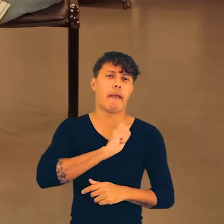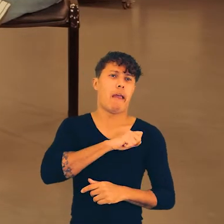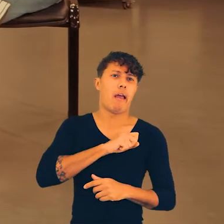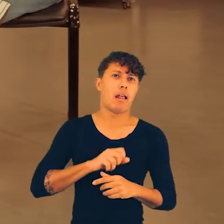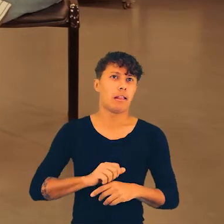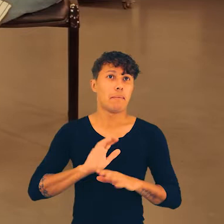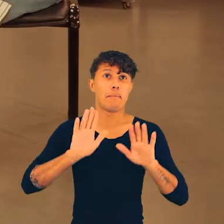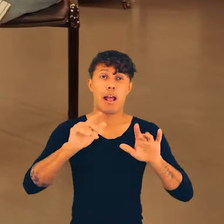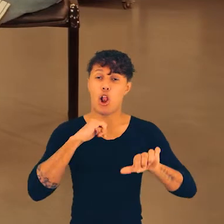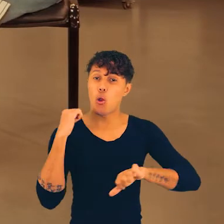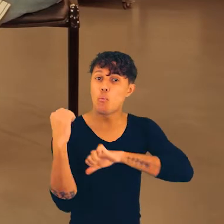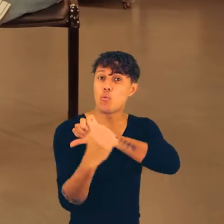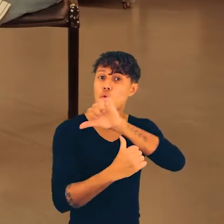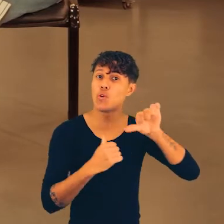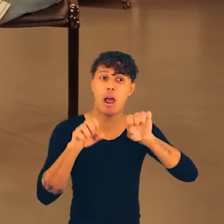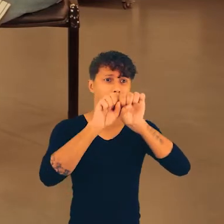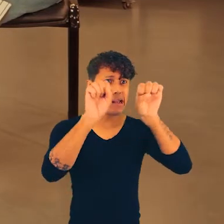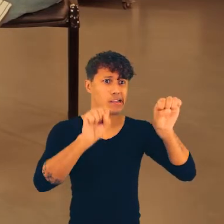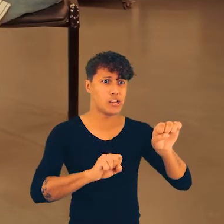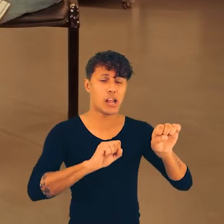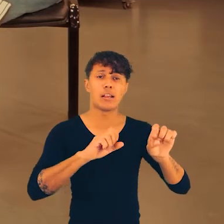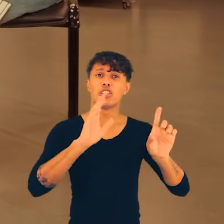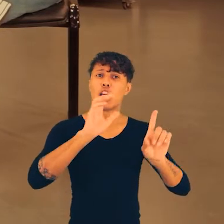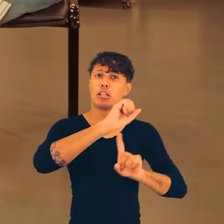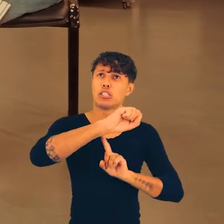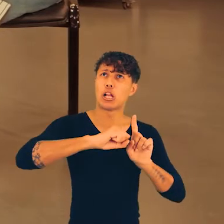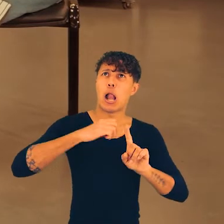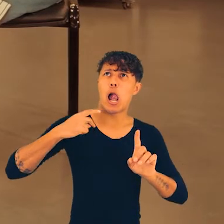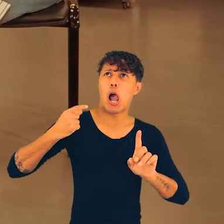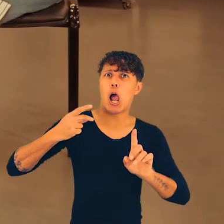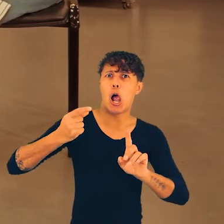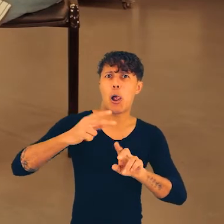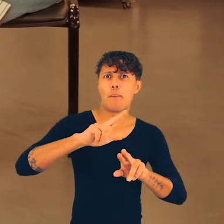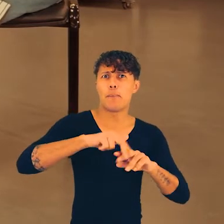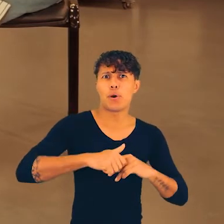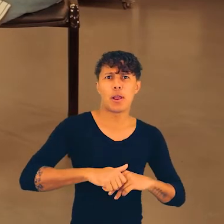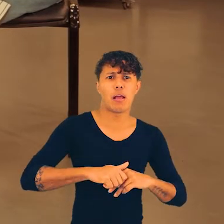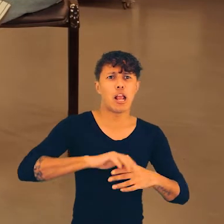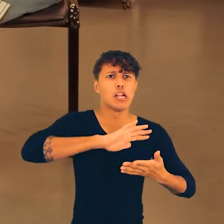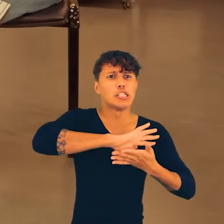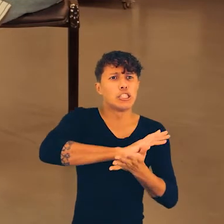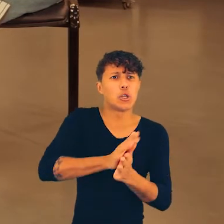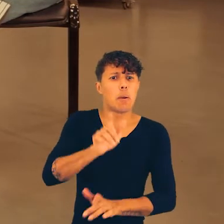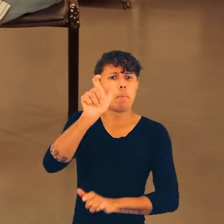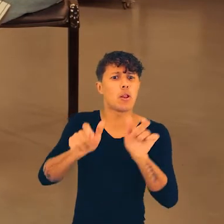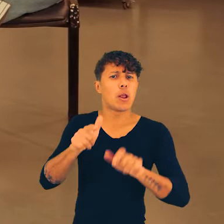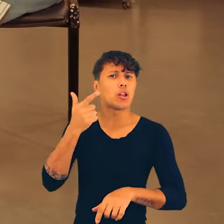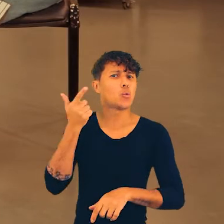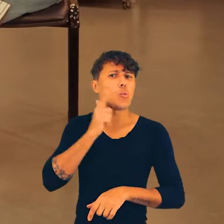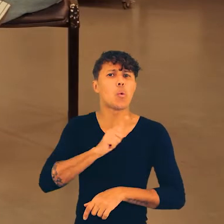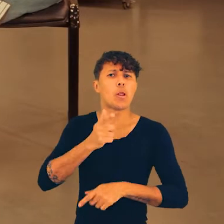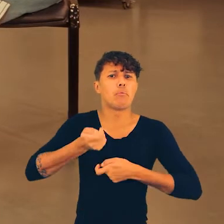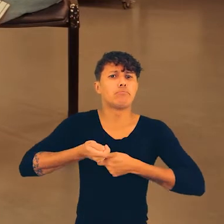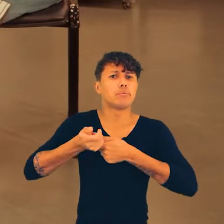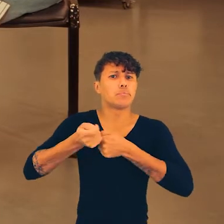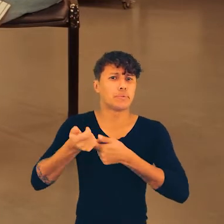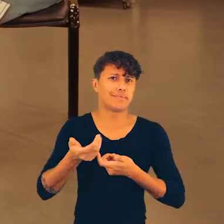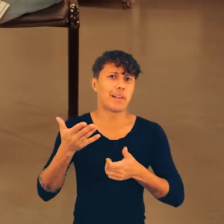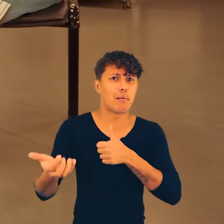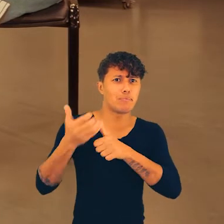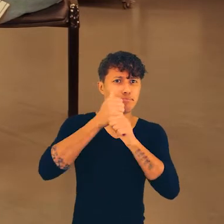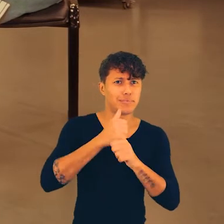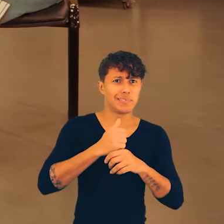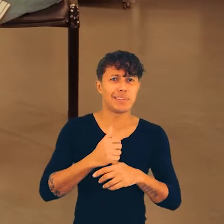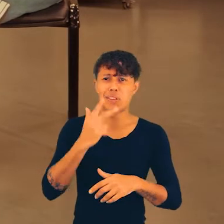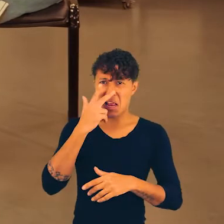não é brutalidade, é a gente querer transformar uma estrutura social que hoje violenta corpos de pessoas que não se beneficiam